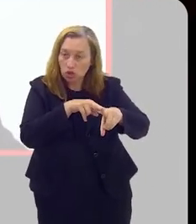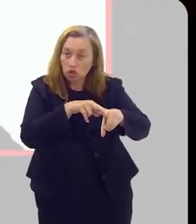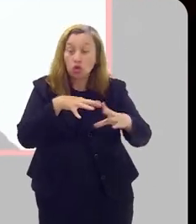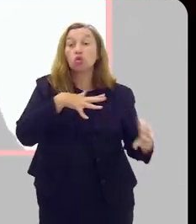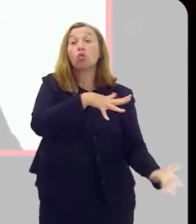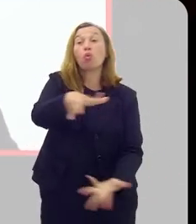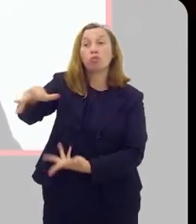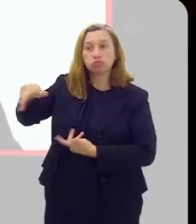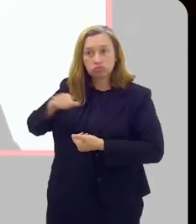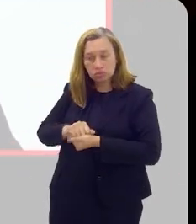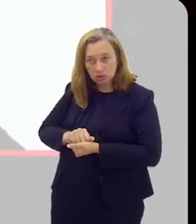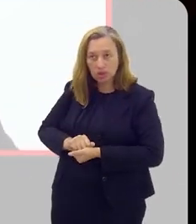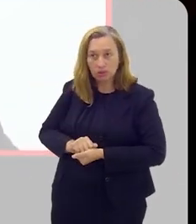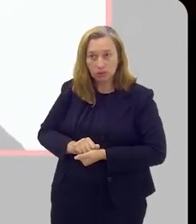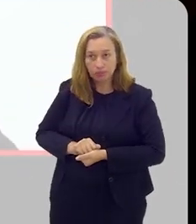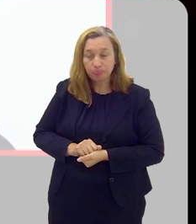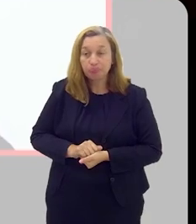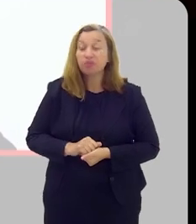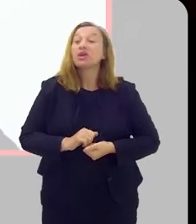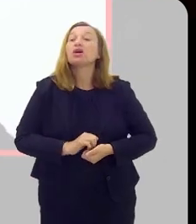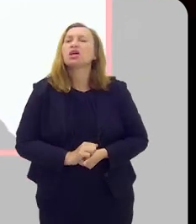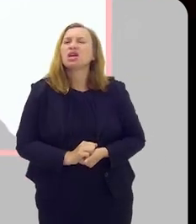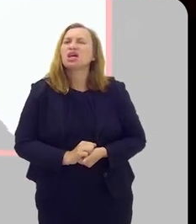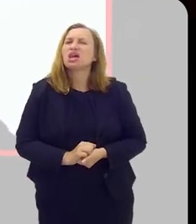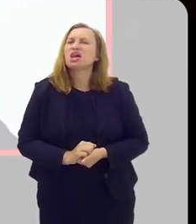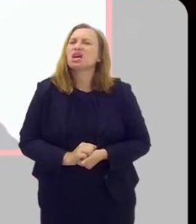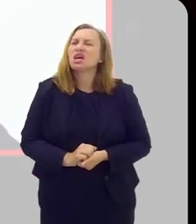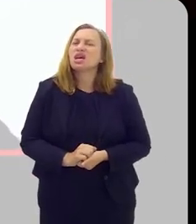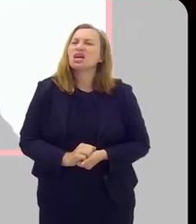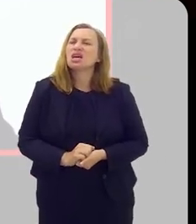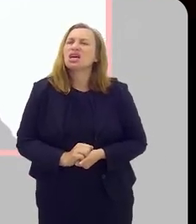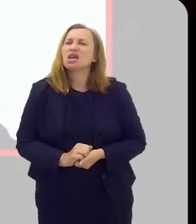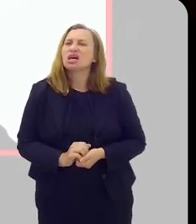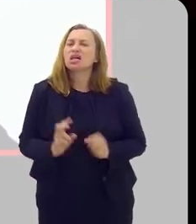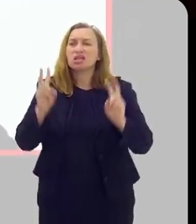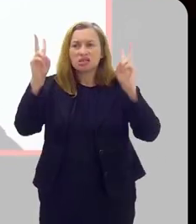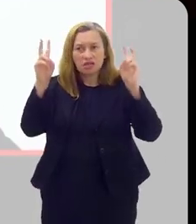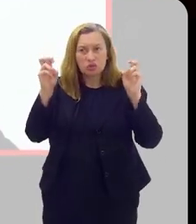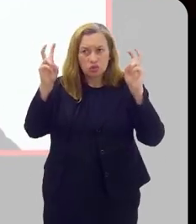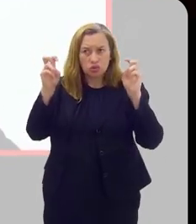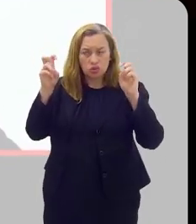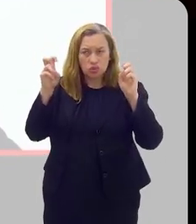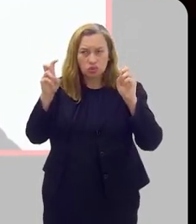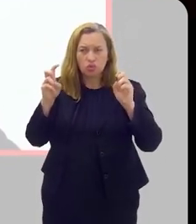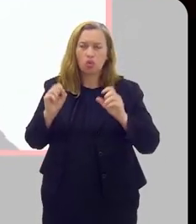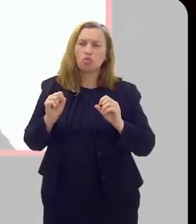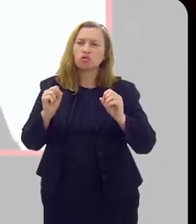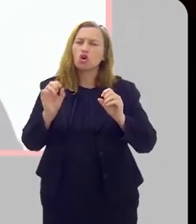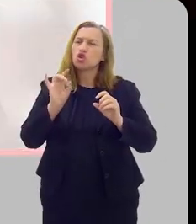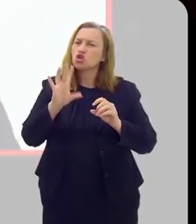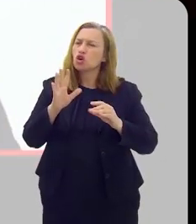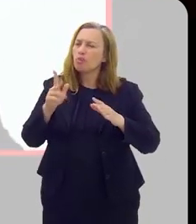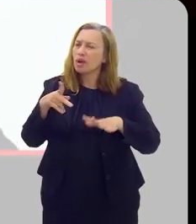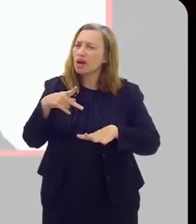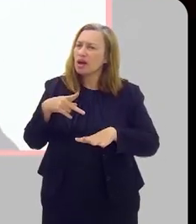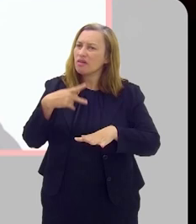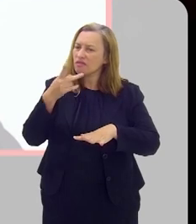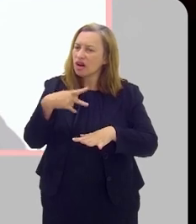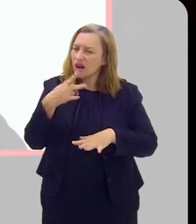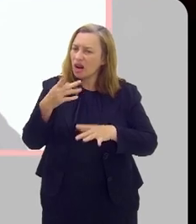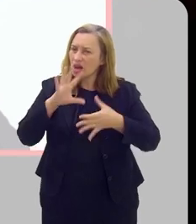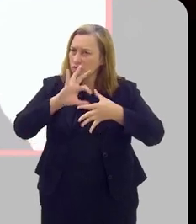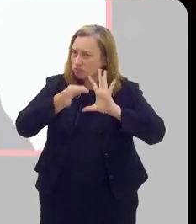faz no mundo inteiro, tá? Não é só no Brasil, não. Essa polêmica, sem ser muito técnico, mas só para contextualizar,